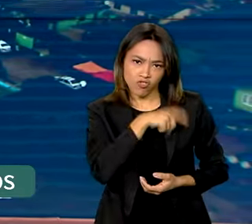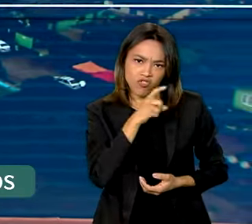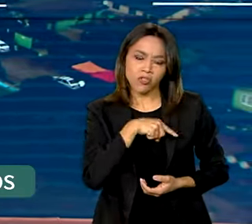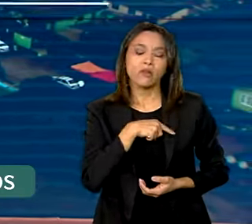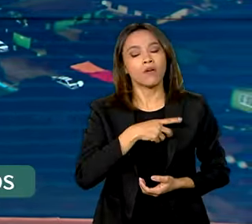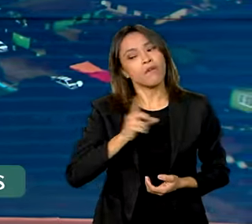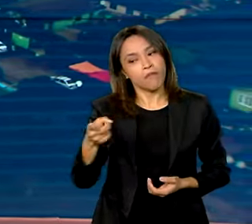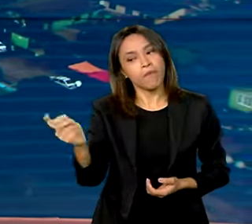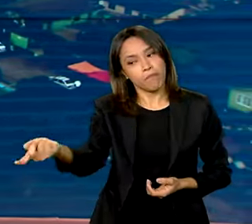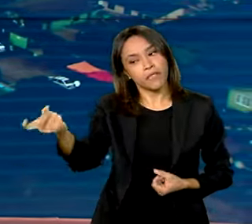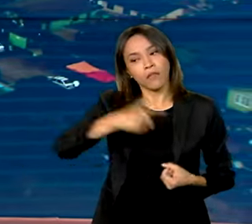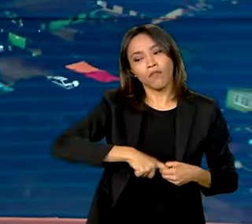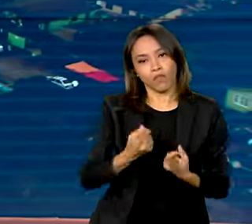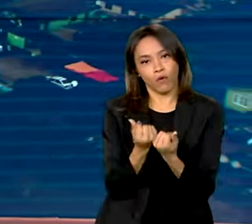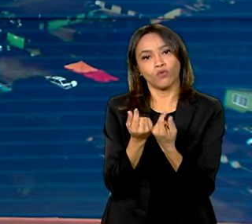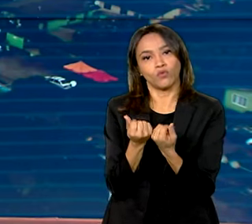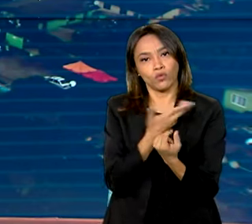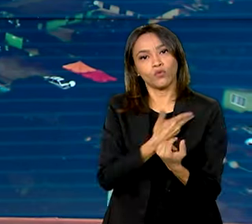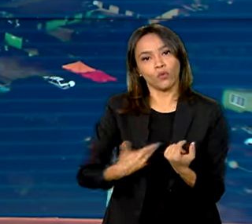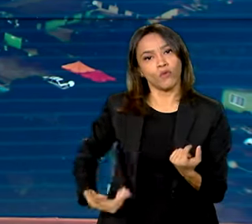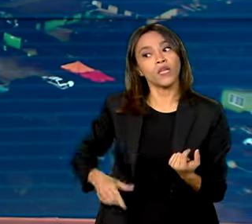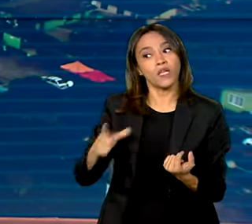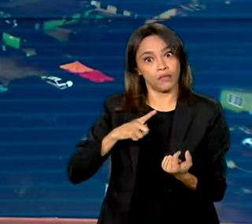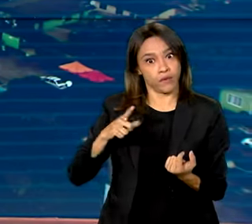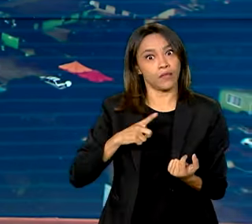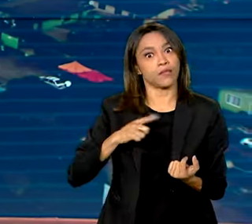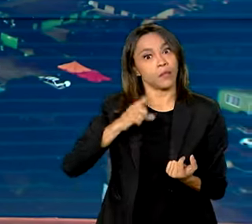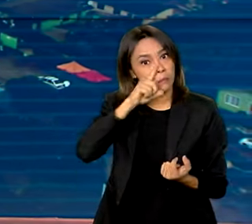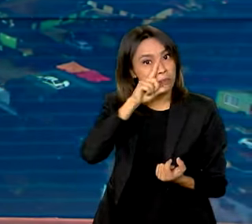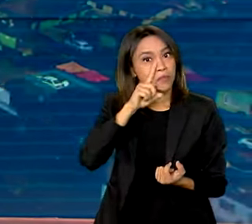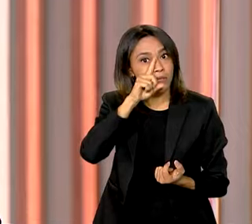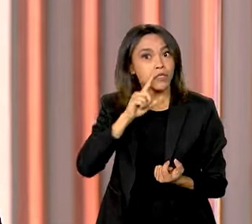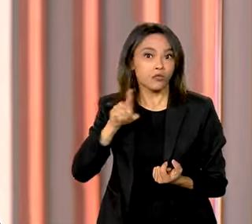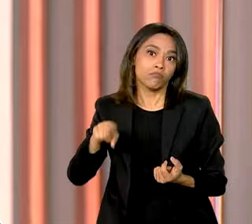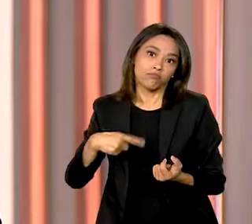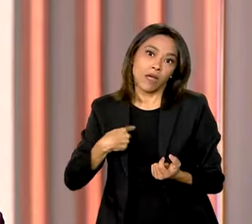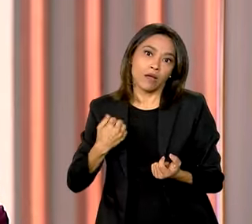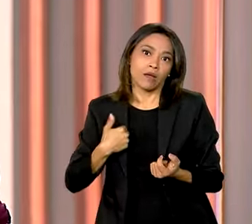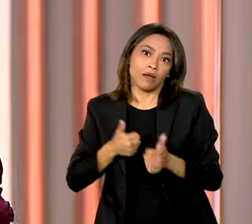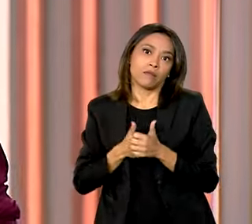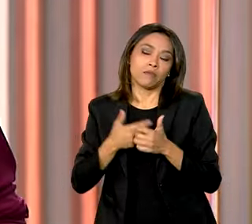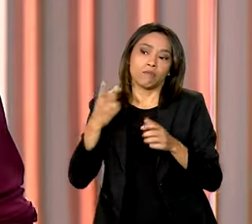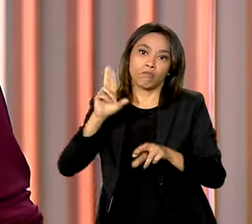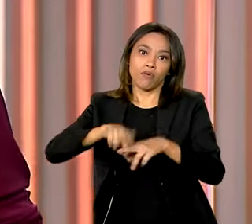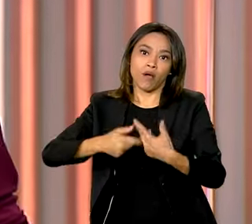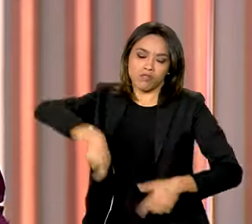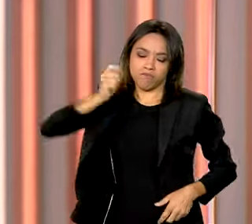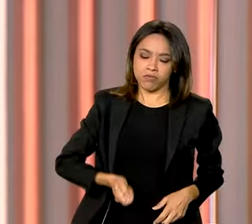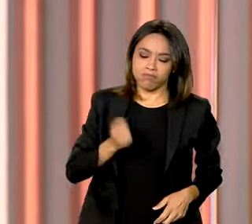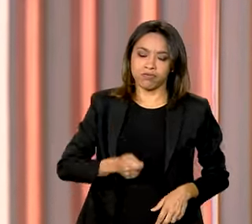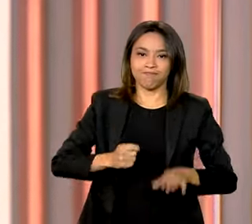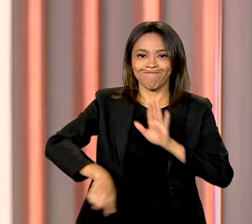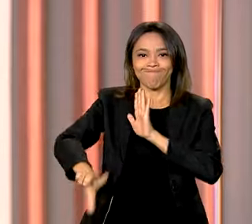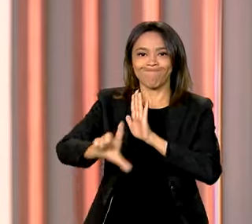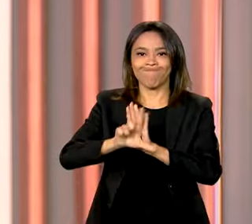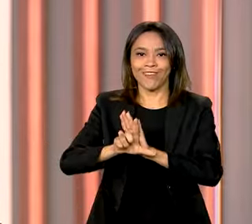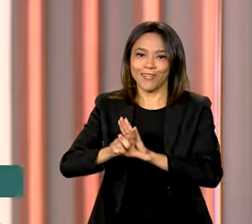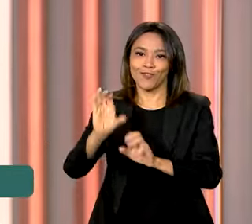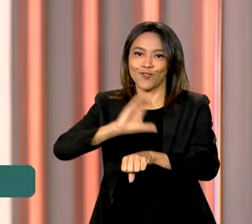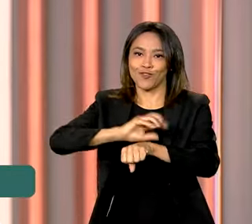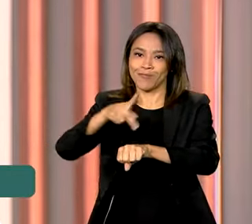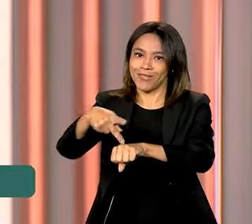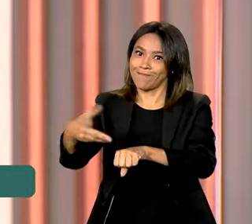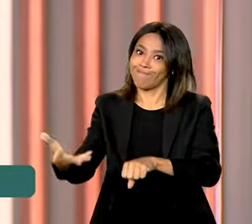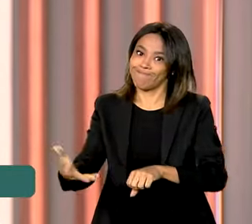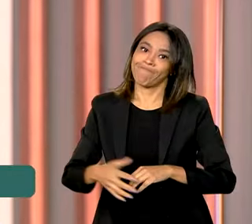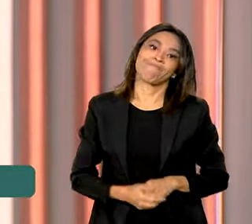além de arcar com outras sanções previstas em lei. E olha, como a gente já falou aqui, as fake news prejudicam